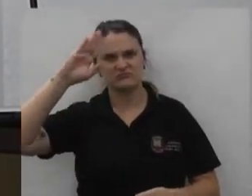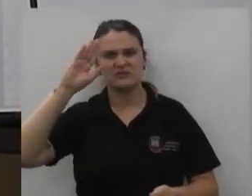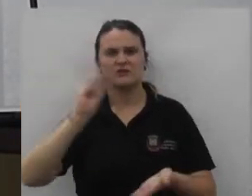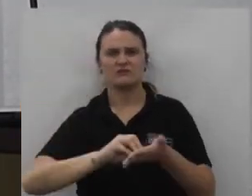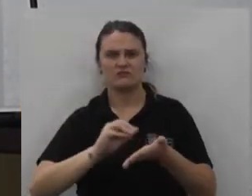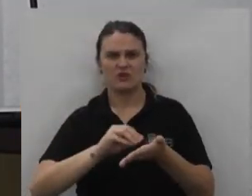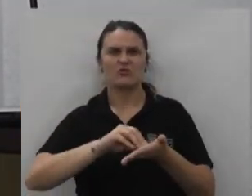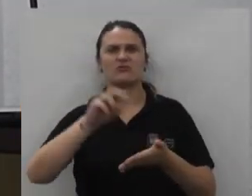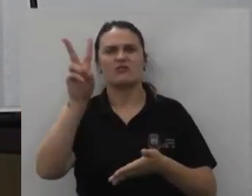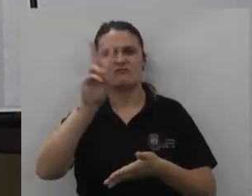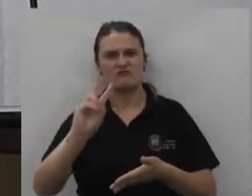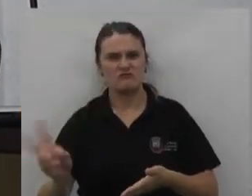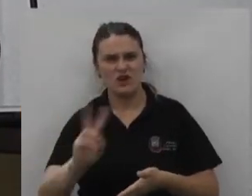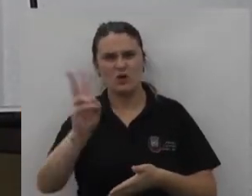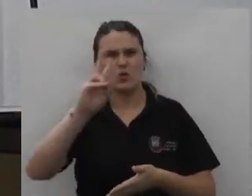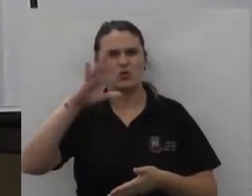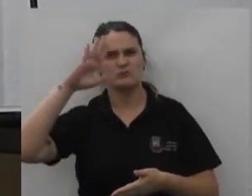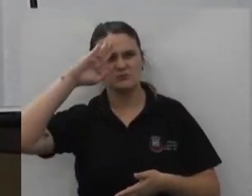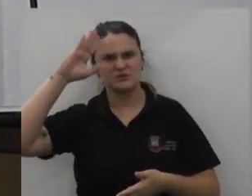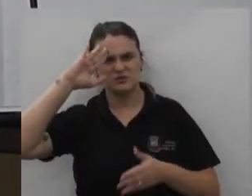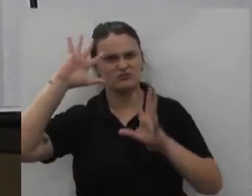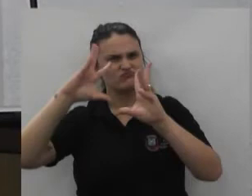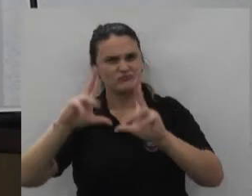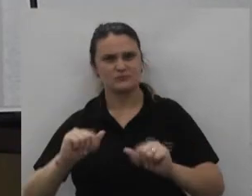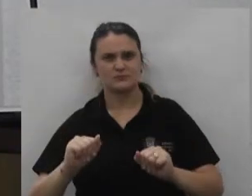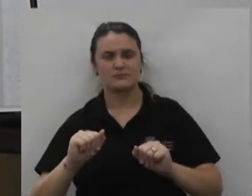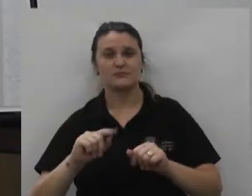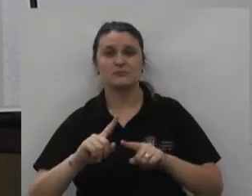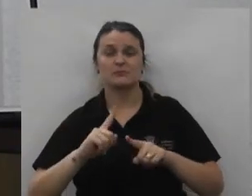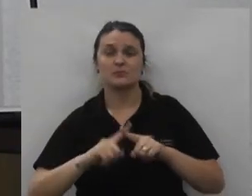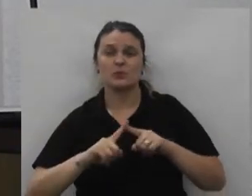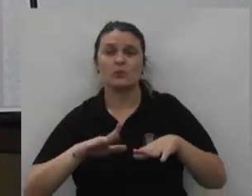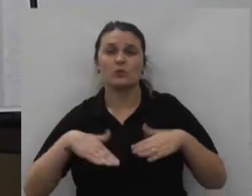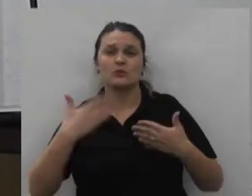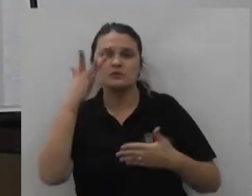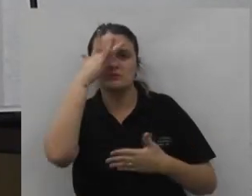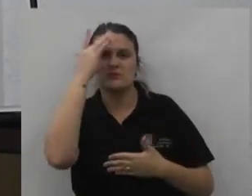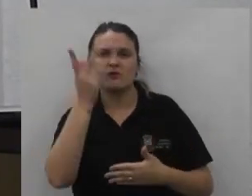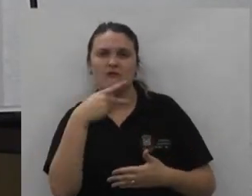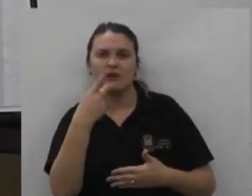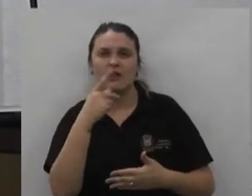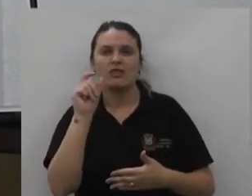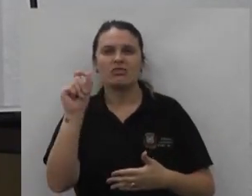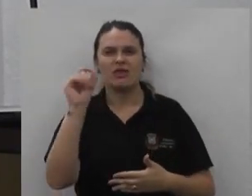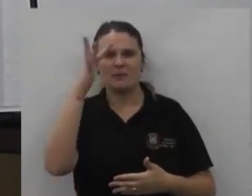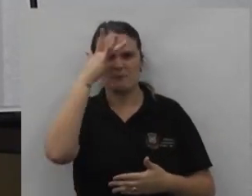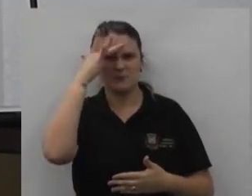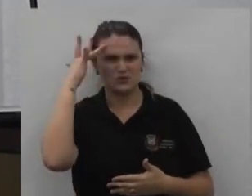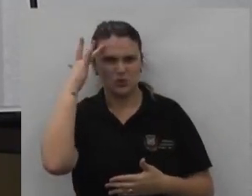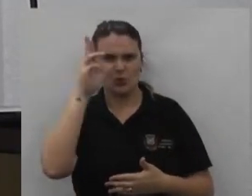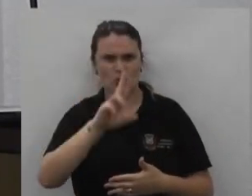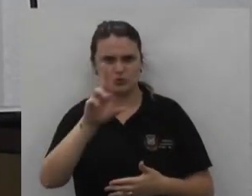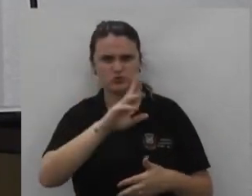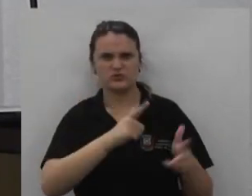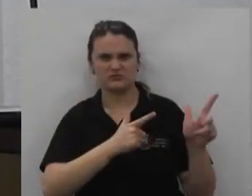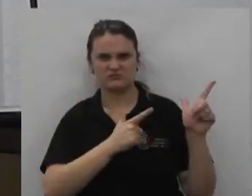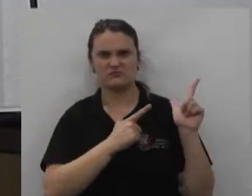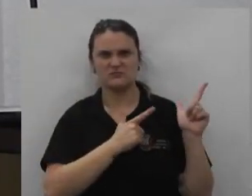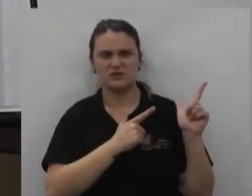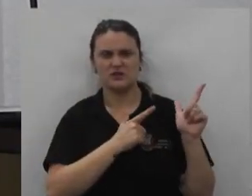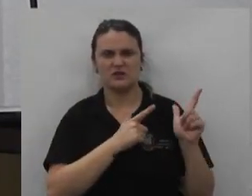desvalorização das forças armadas em seus atos quando você diz que um cara que anda com um fuzil na mão